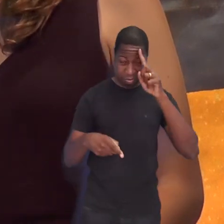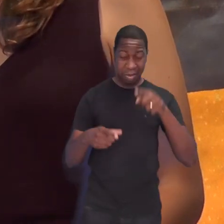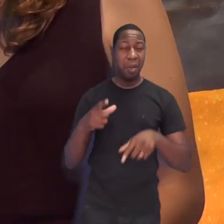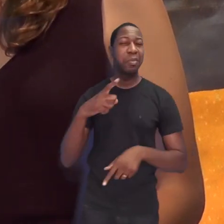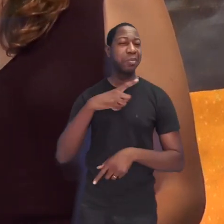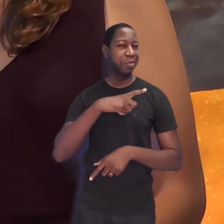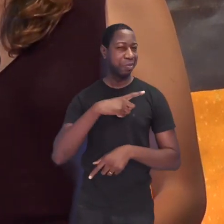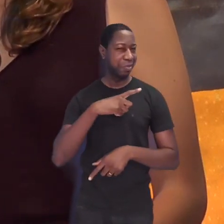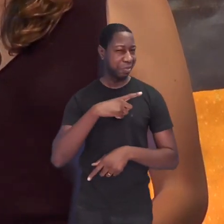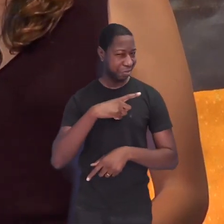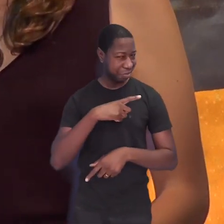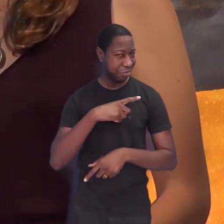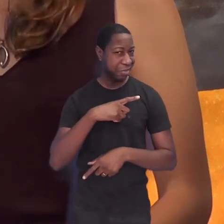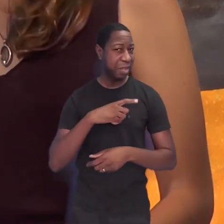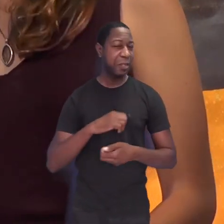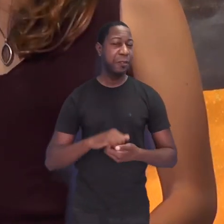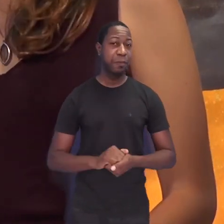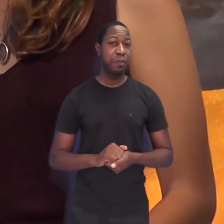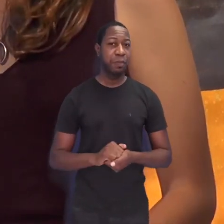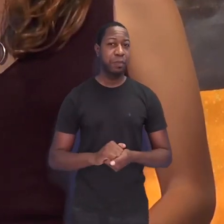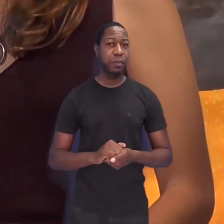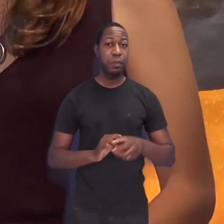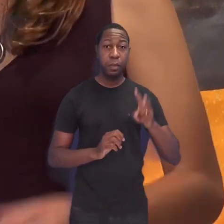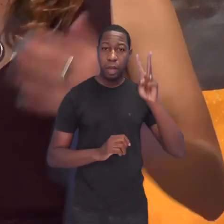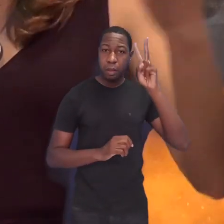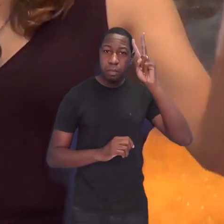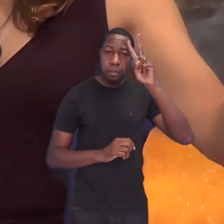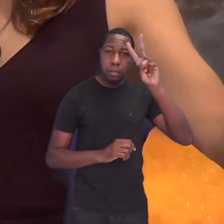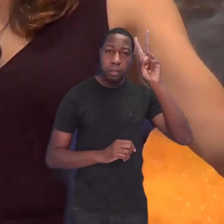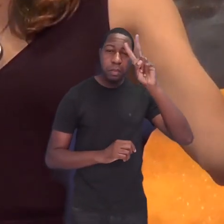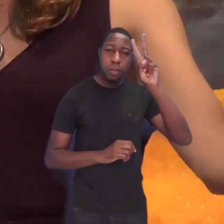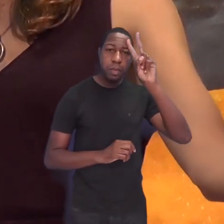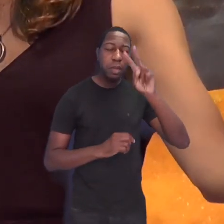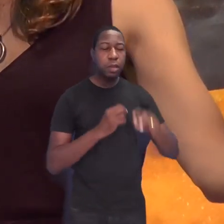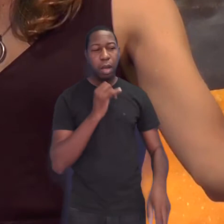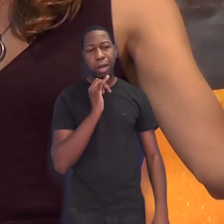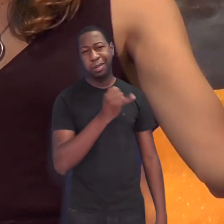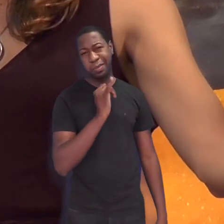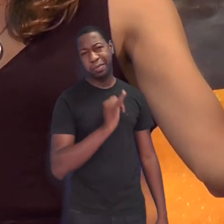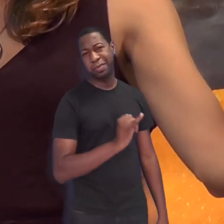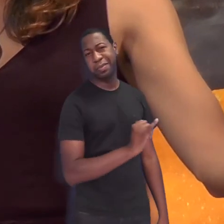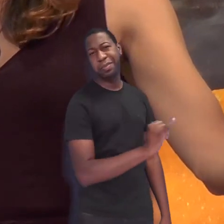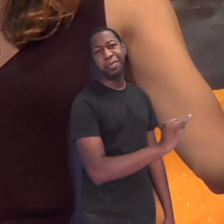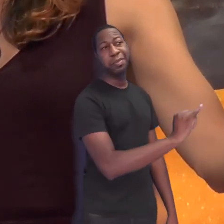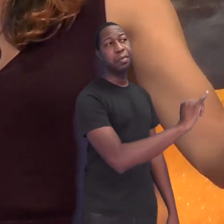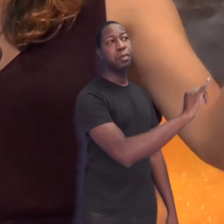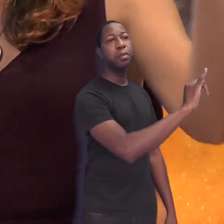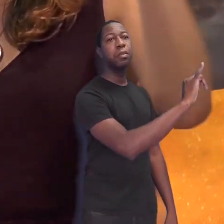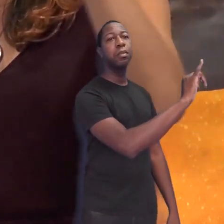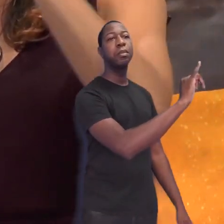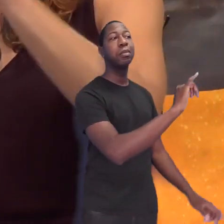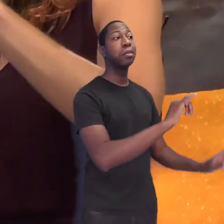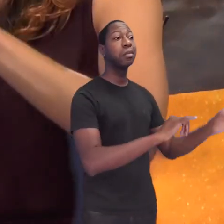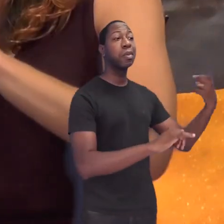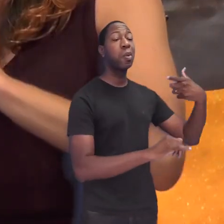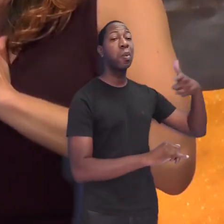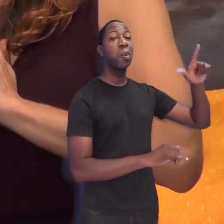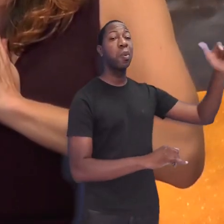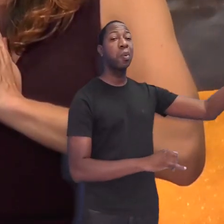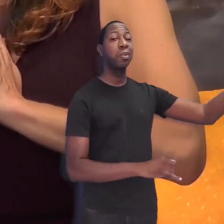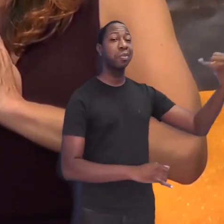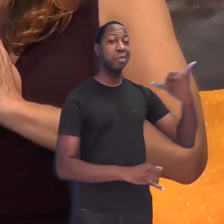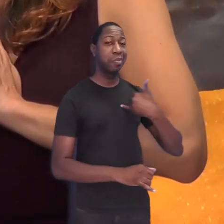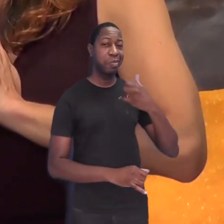E esta história subiu por uma montanha e desceu pela outra. E quem quiser que conte